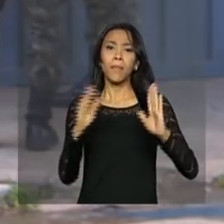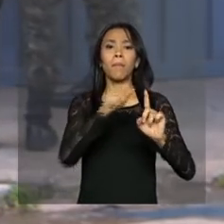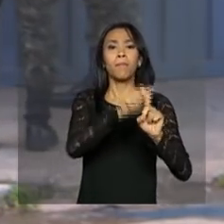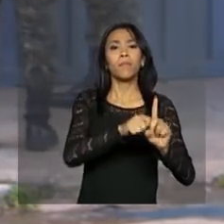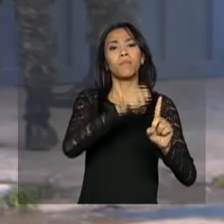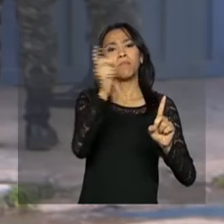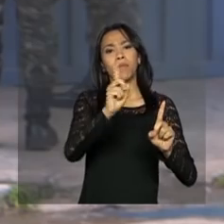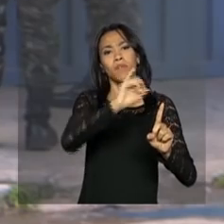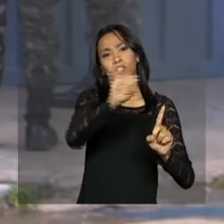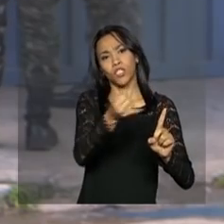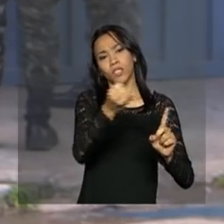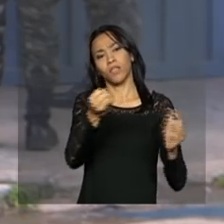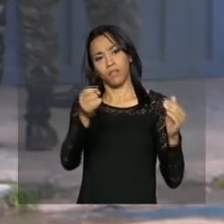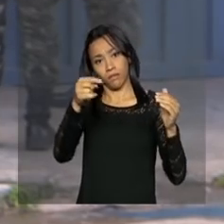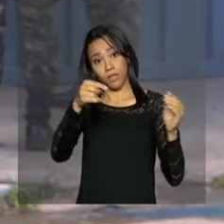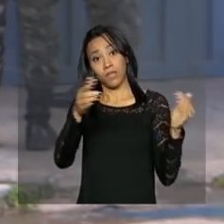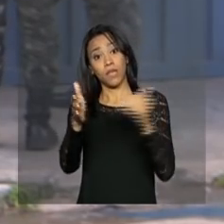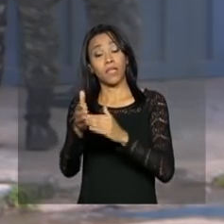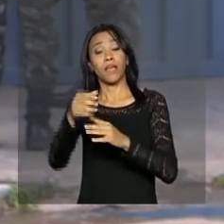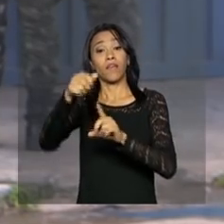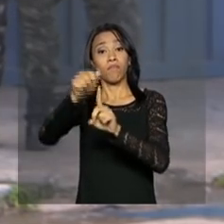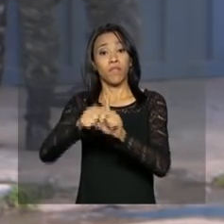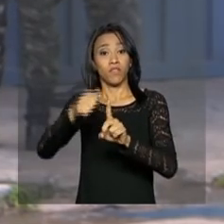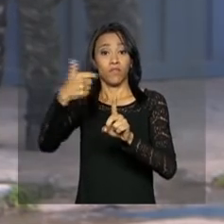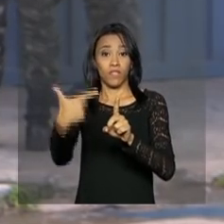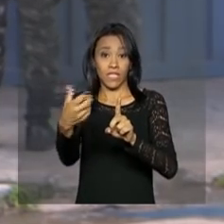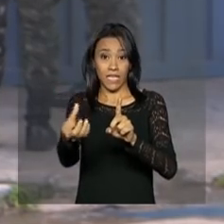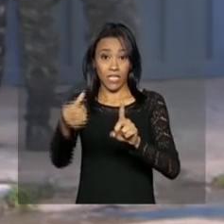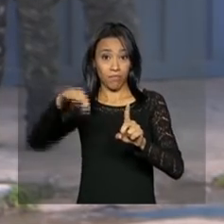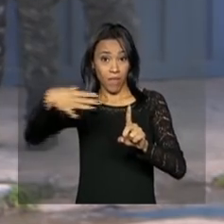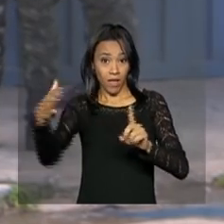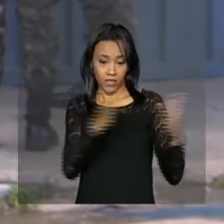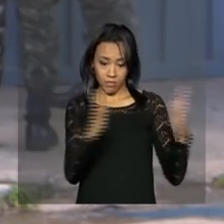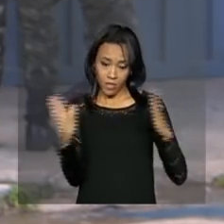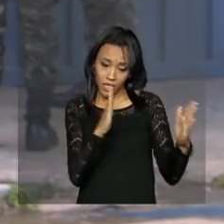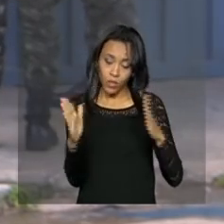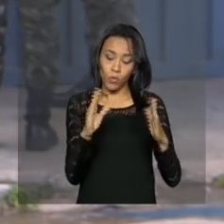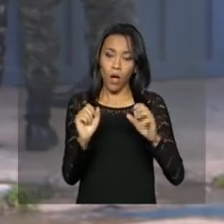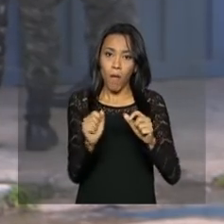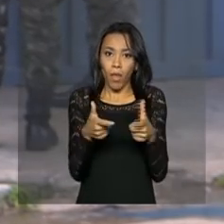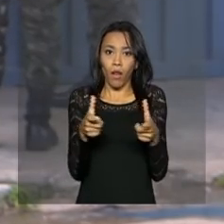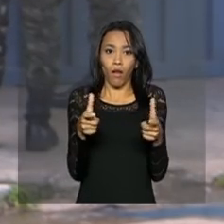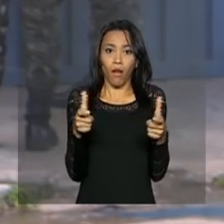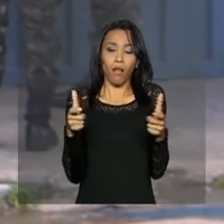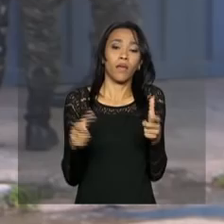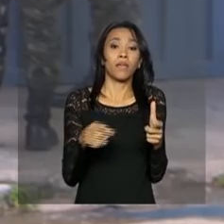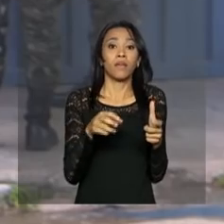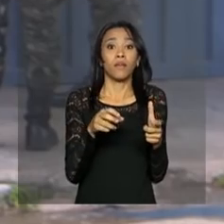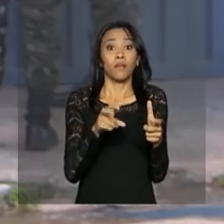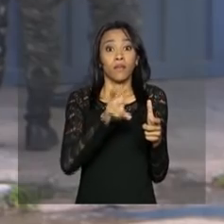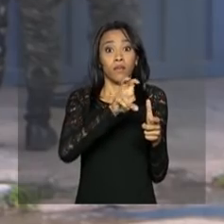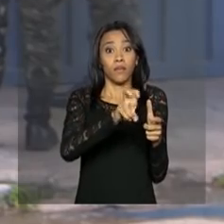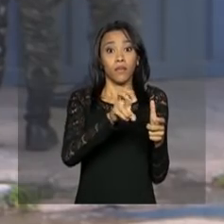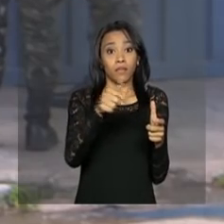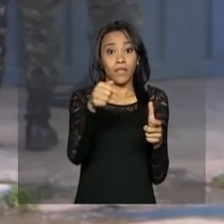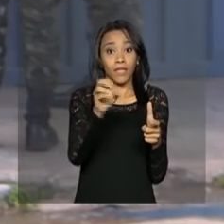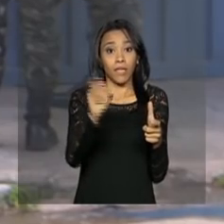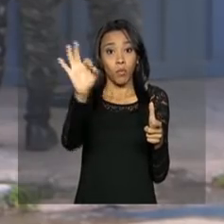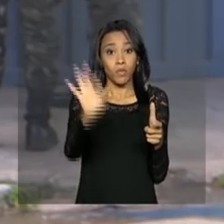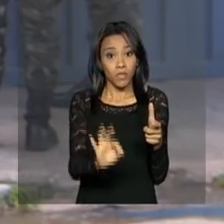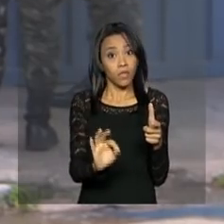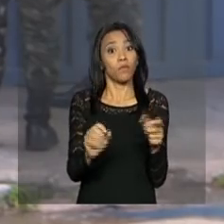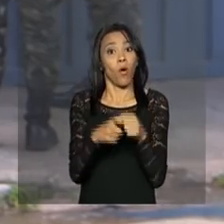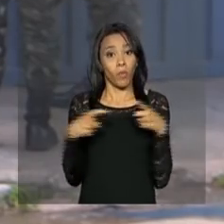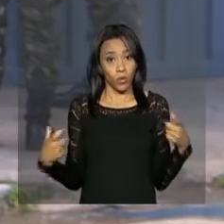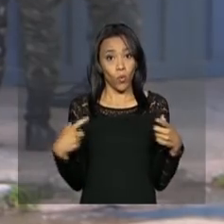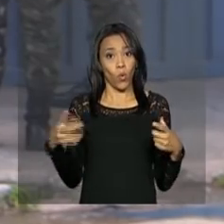janeiro deste ano e o dia 26 de março, ocorreu um aumento de aproximadamente 570% no número de casos de